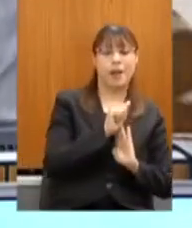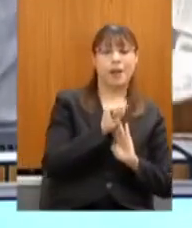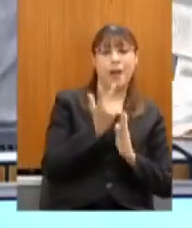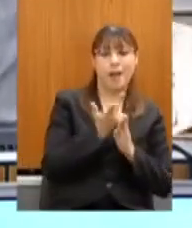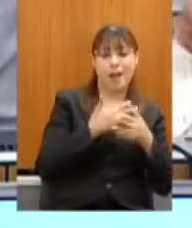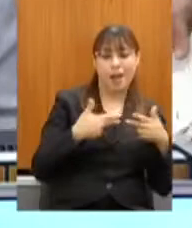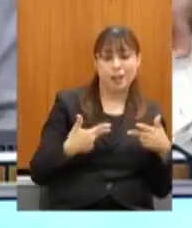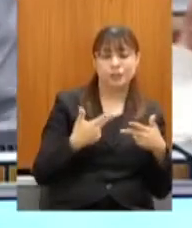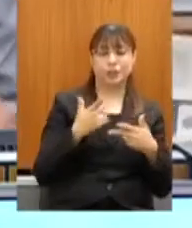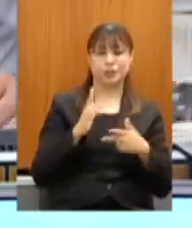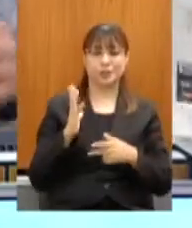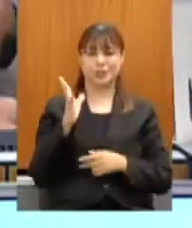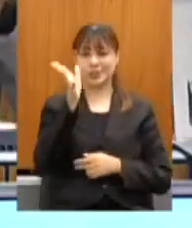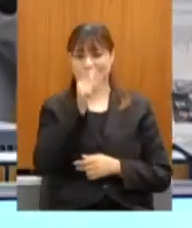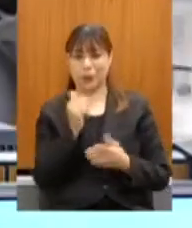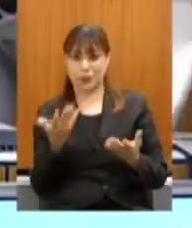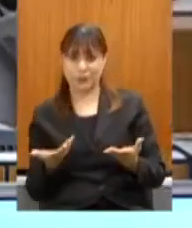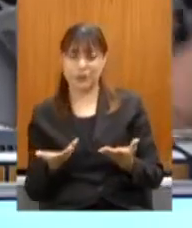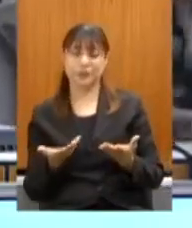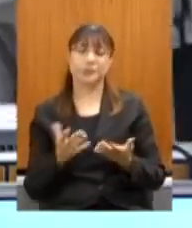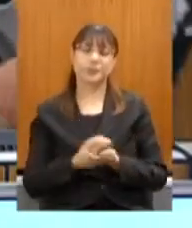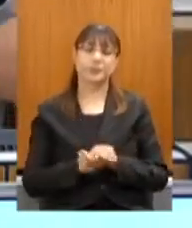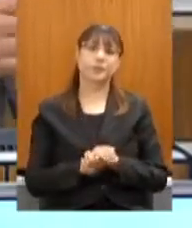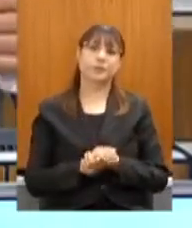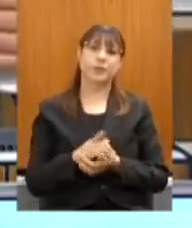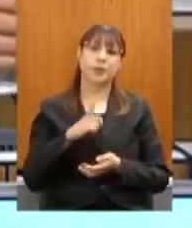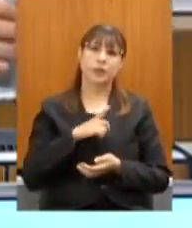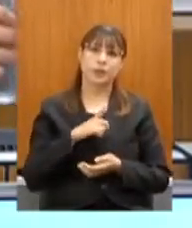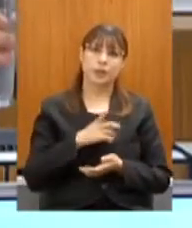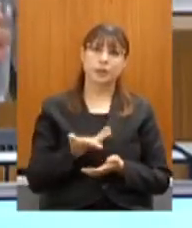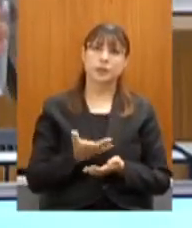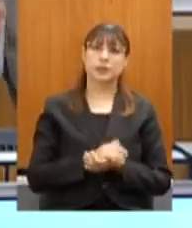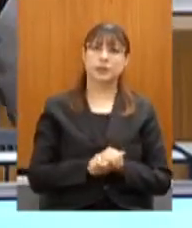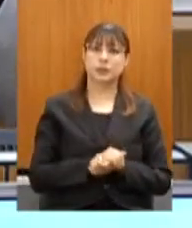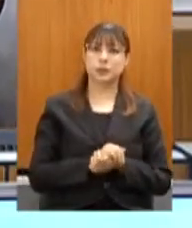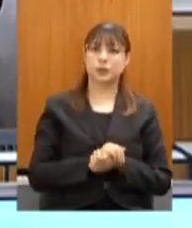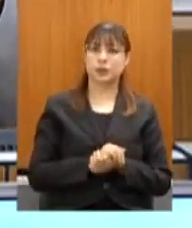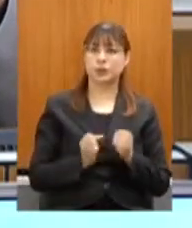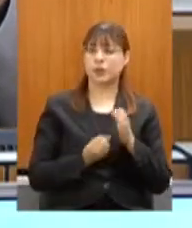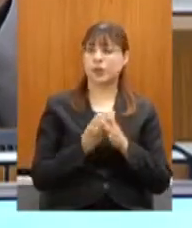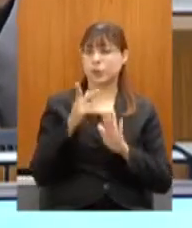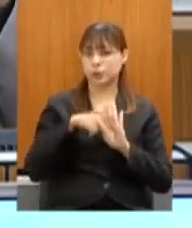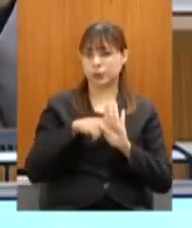60 entidades em Belo Horizonte, em Minas Gerais, como um todo.